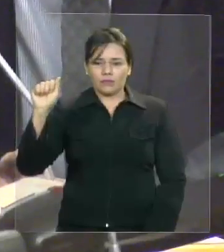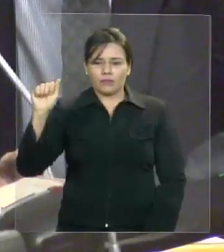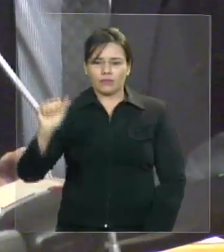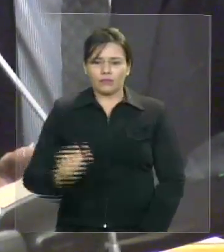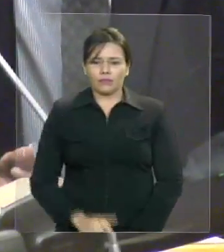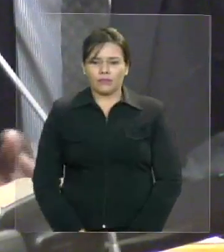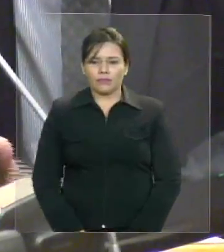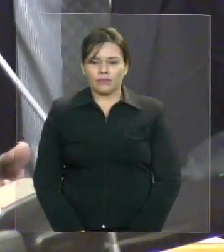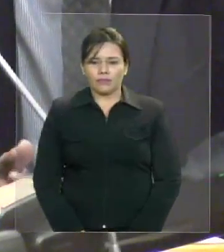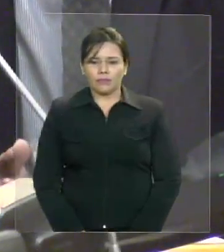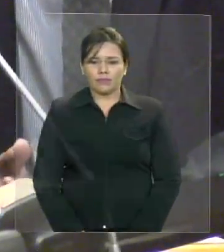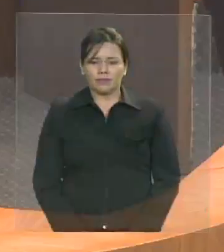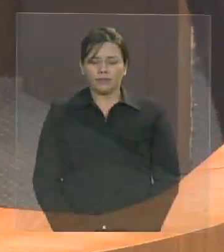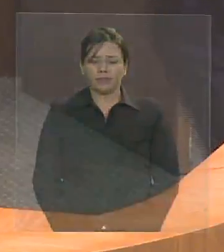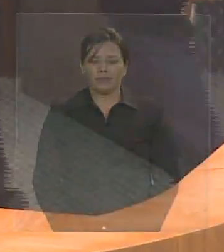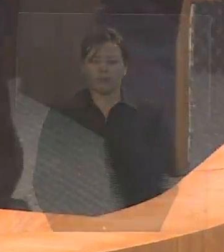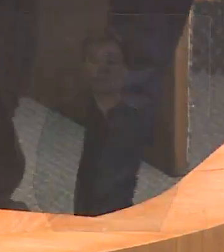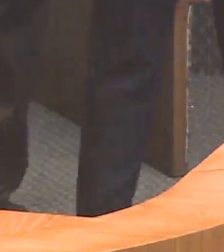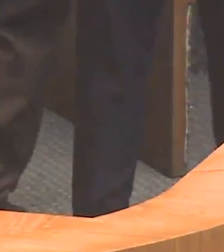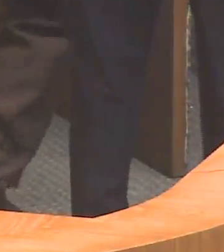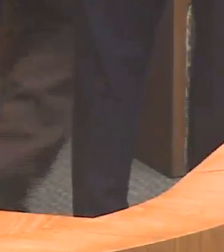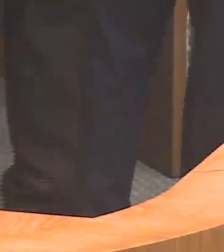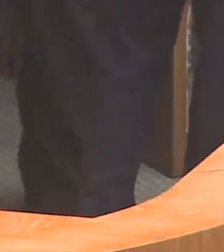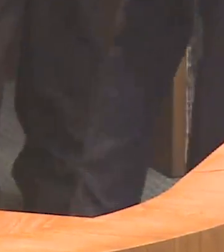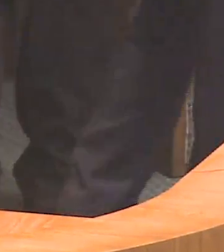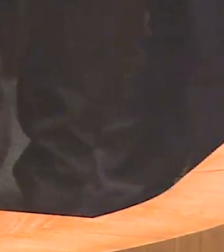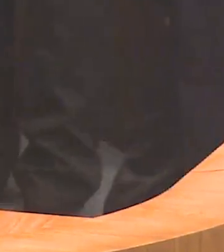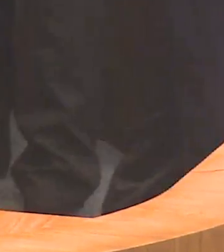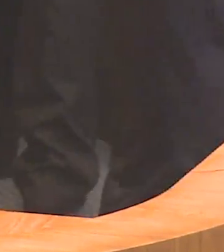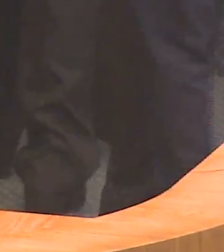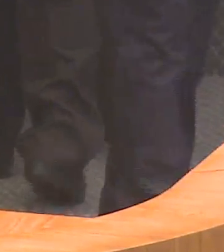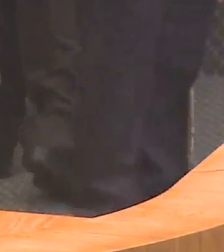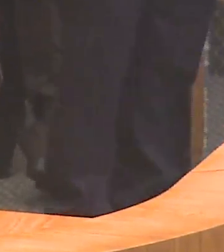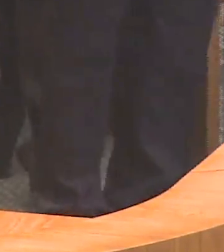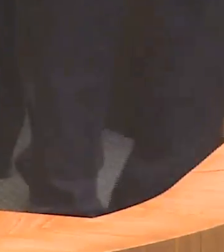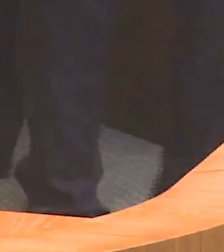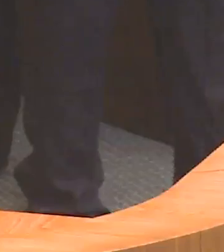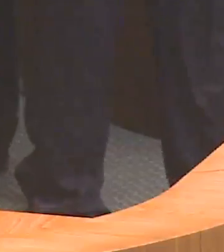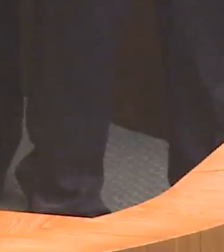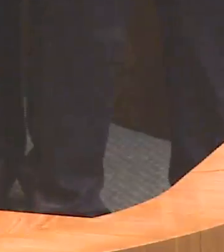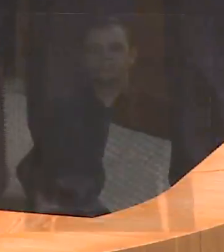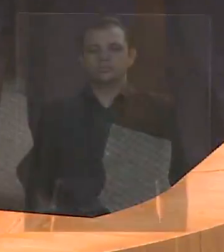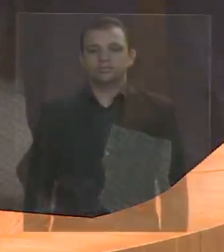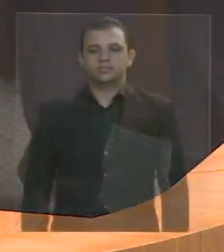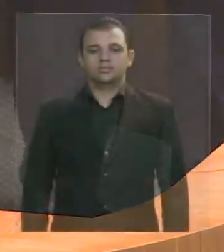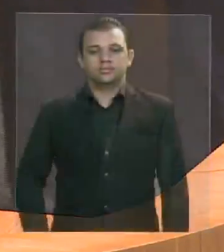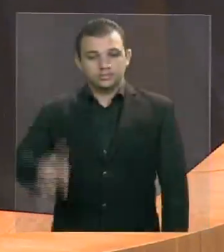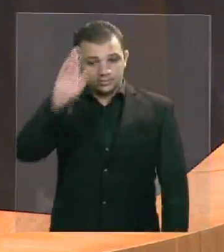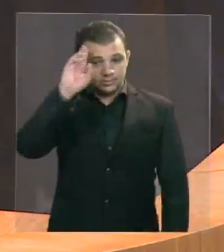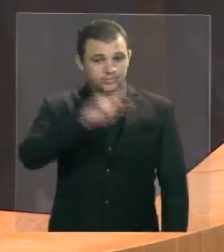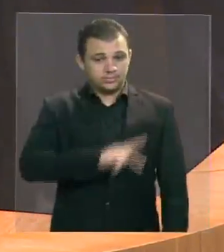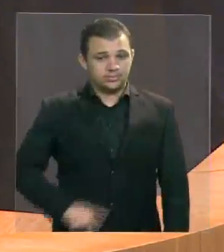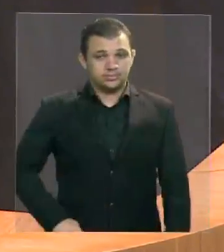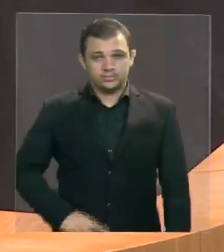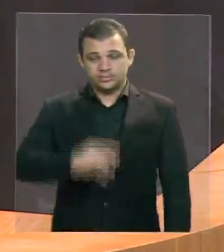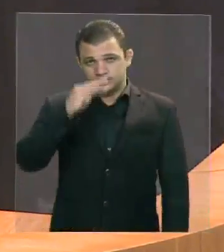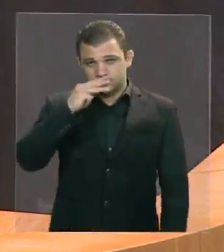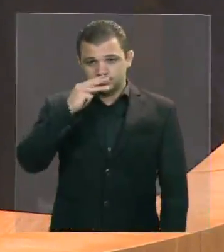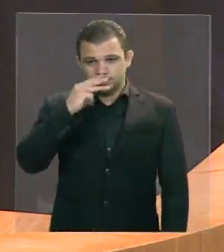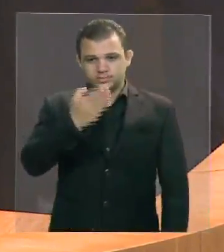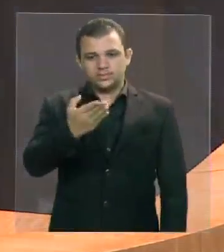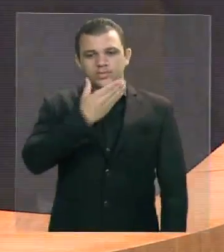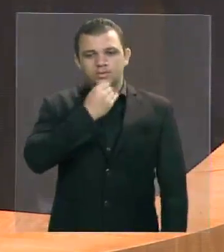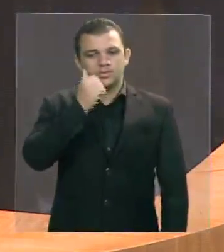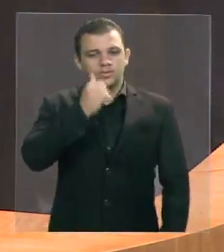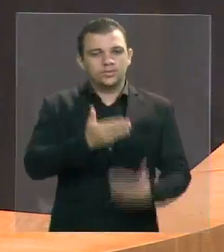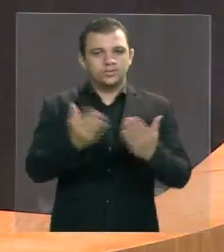Senhor presidente Humberto Coutinho, senhoras e senhores deputados, galeria, imprensa é uma satisfação muito grande